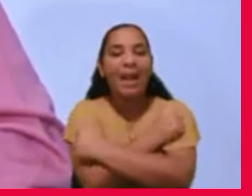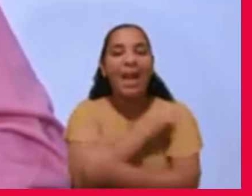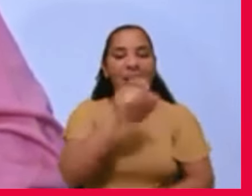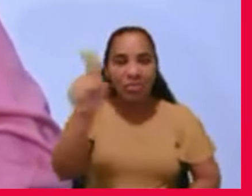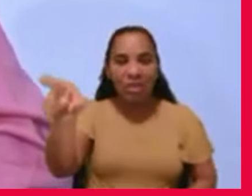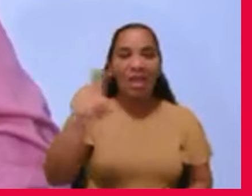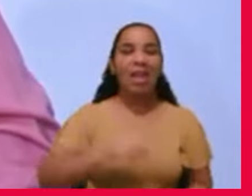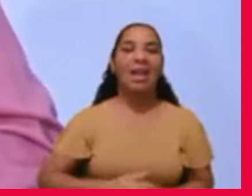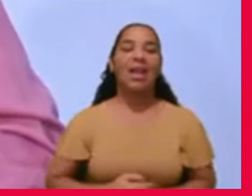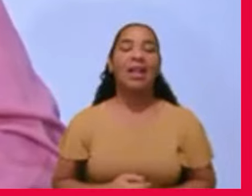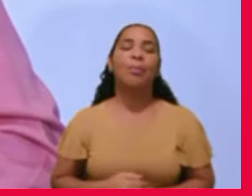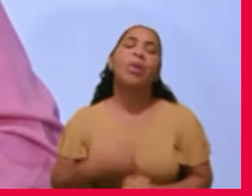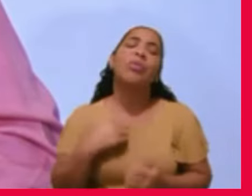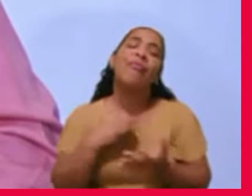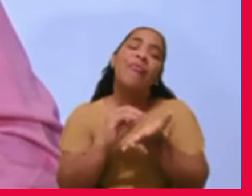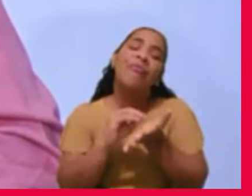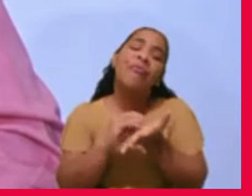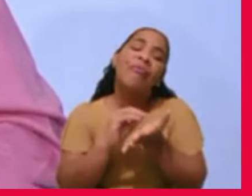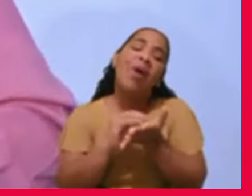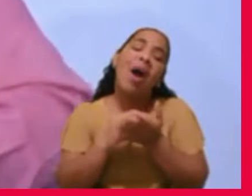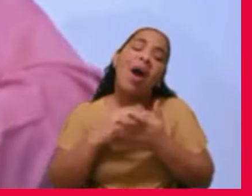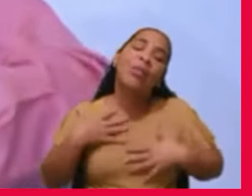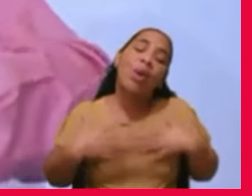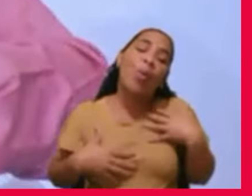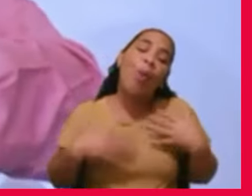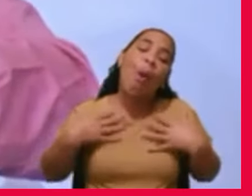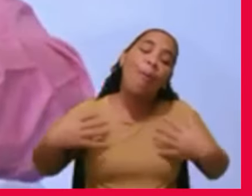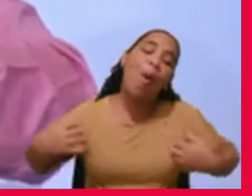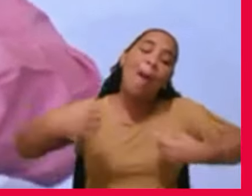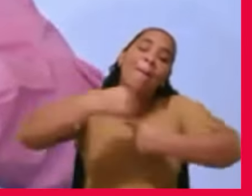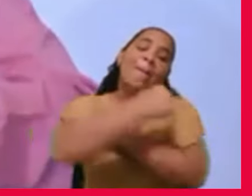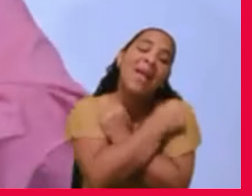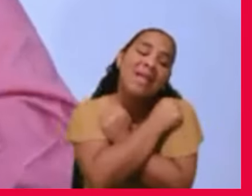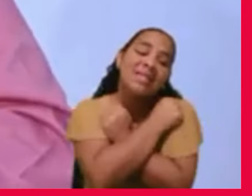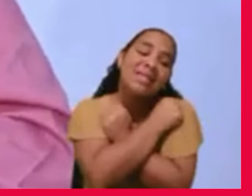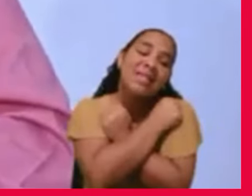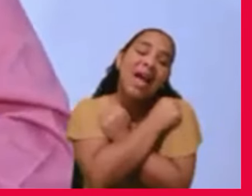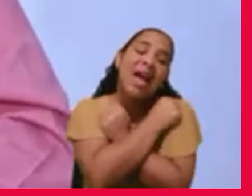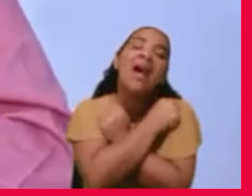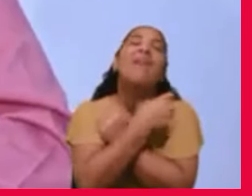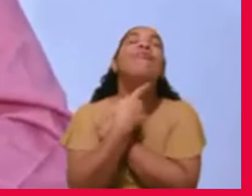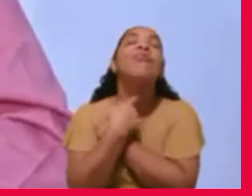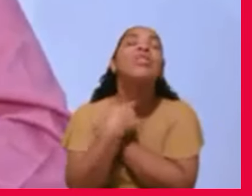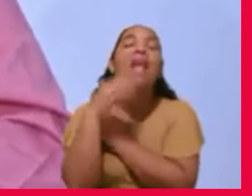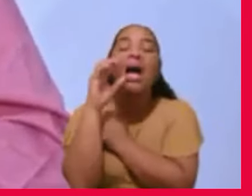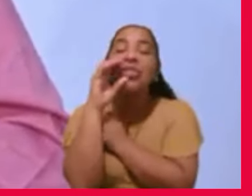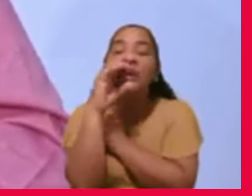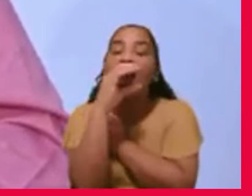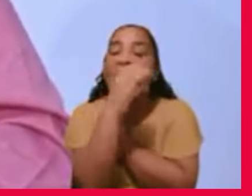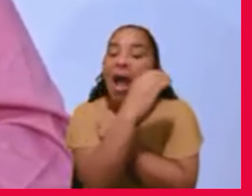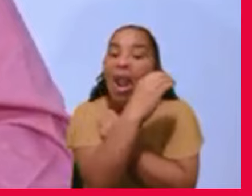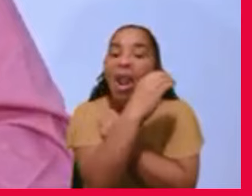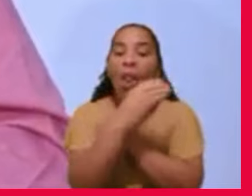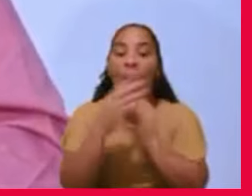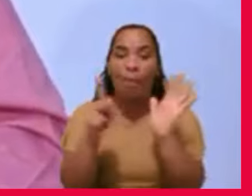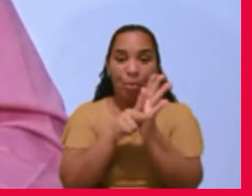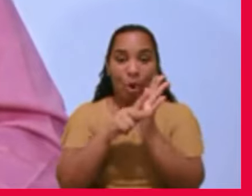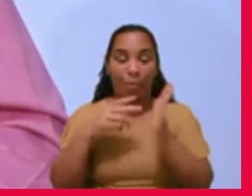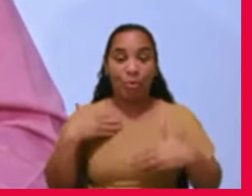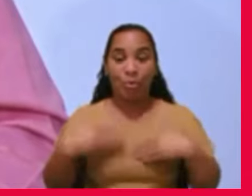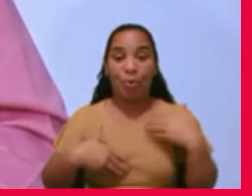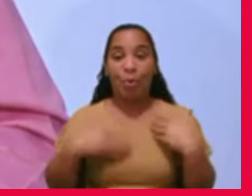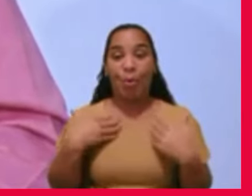eu sinto muita falta do corpo e queria sentir o calor do corpo. Eu, então, me sentei